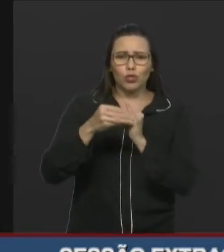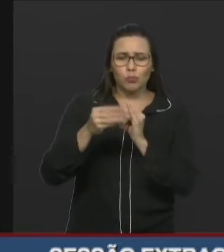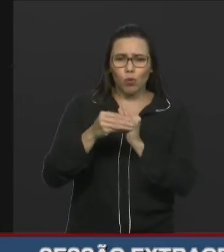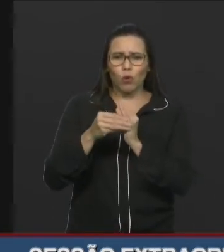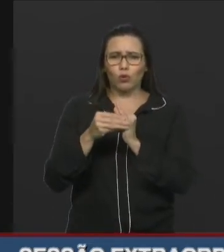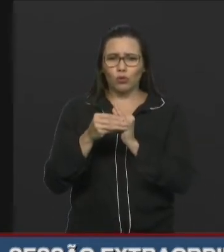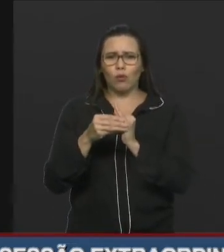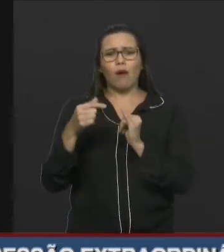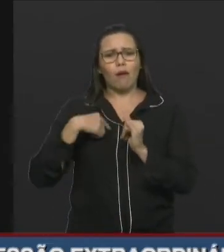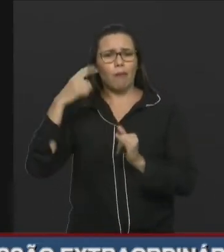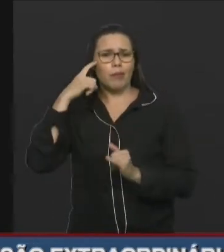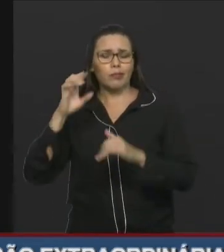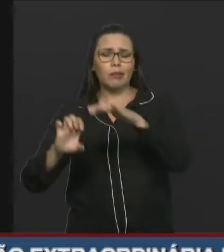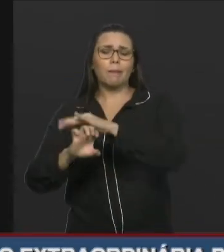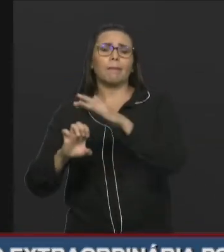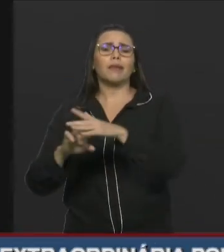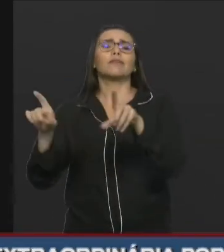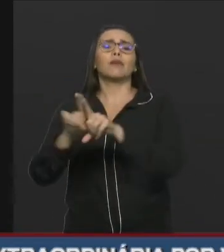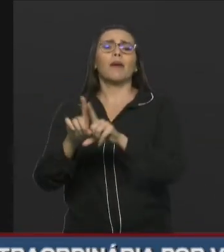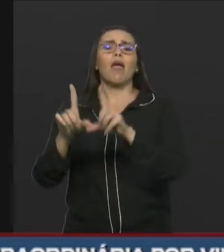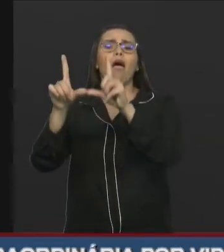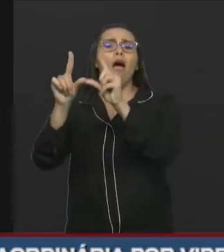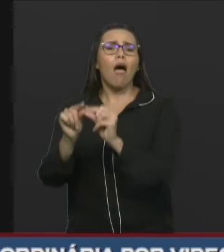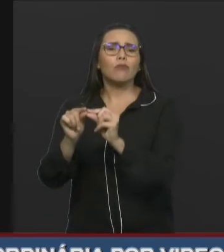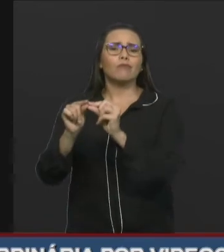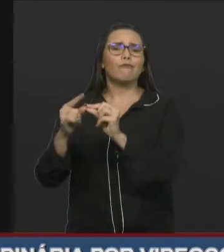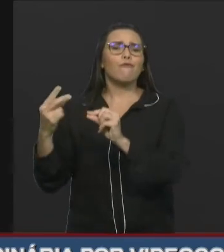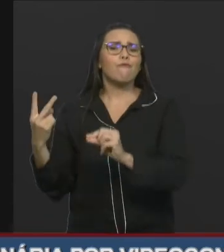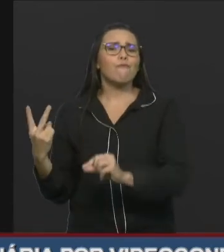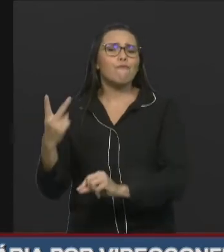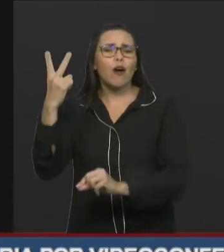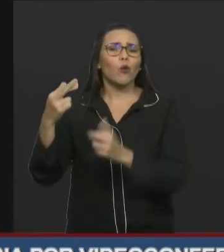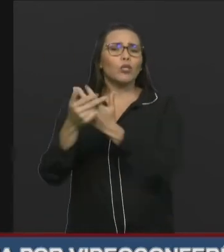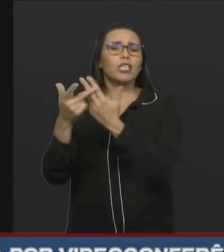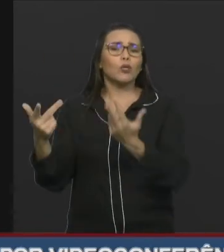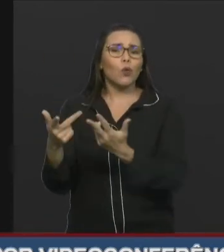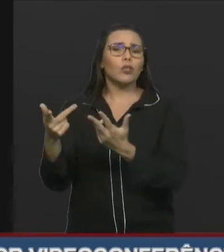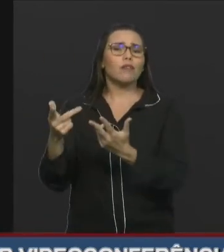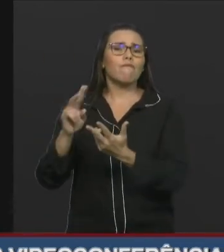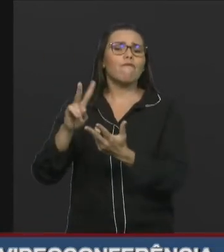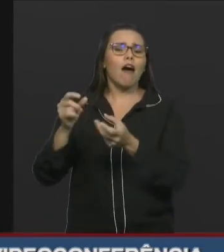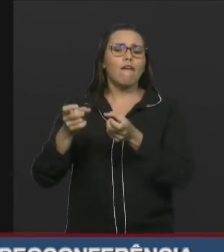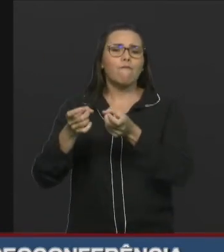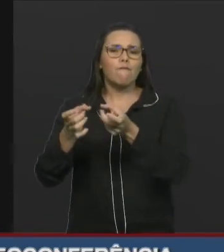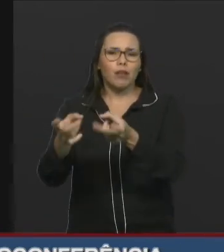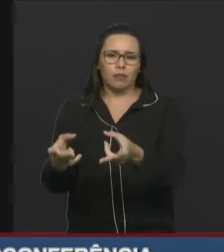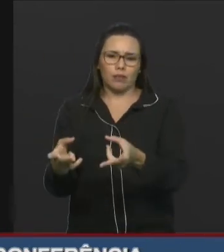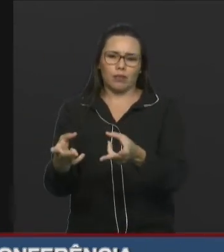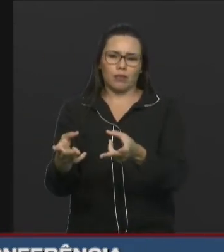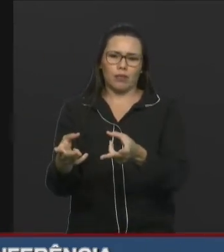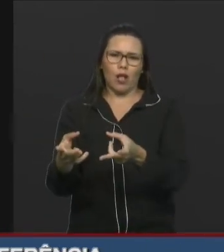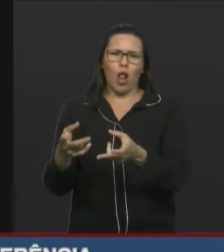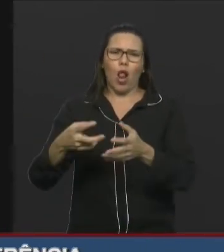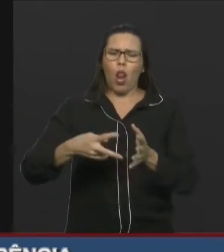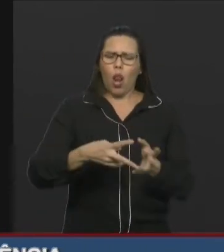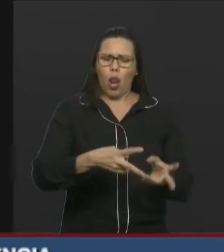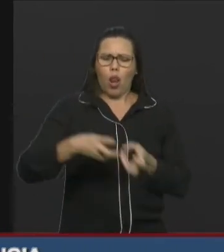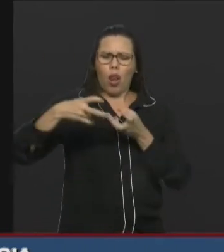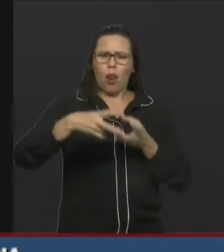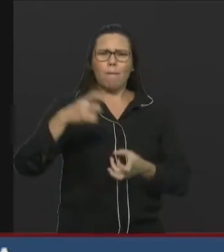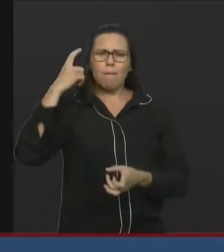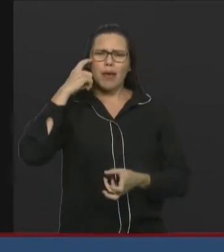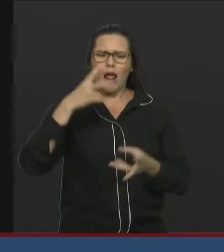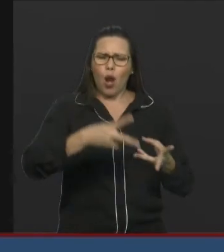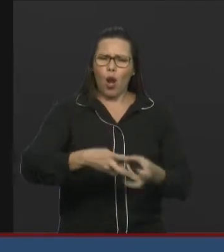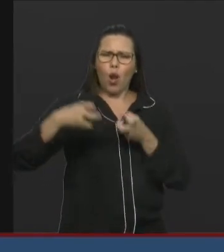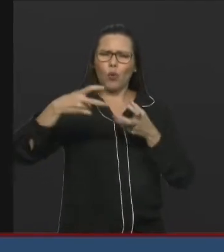não é momento de, em cima das pessoas, ter altos lucros. Bancos, a mesma coisa. Eles